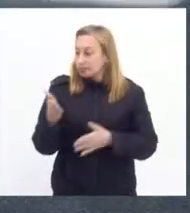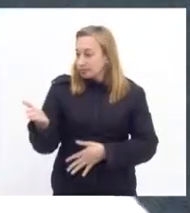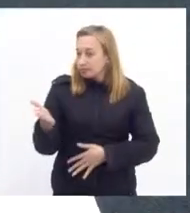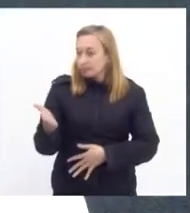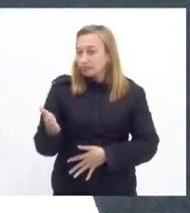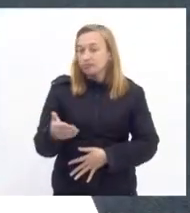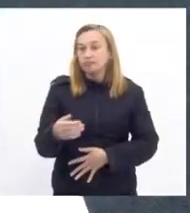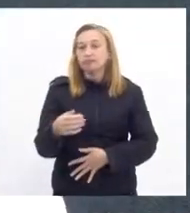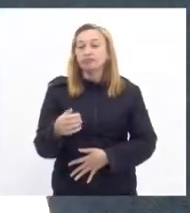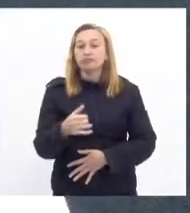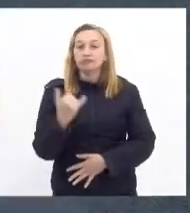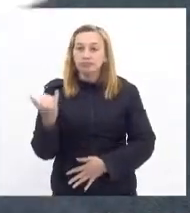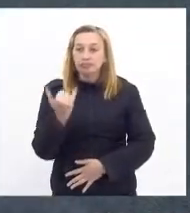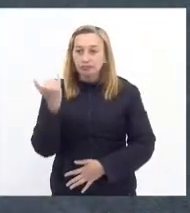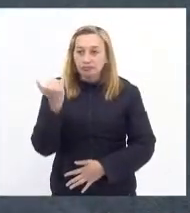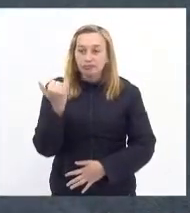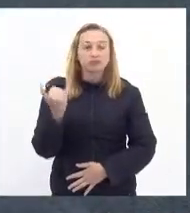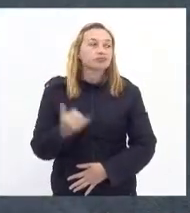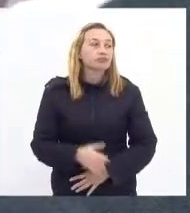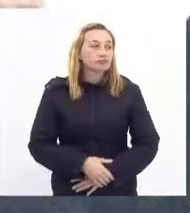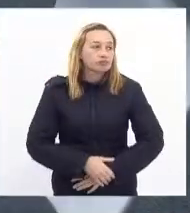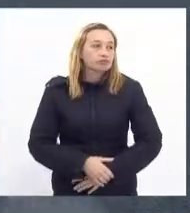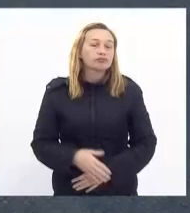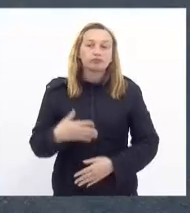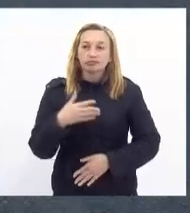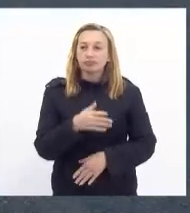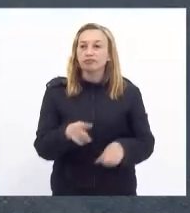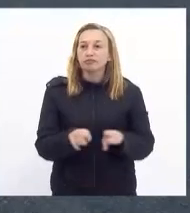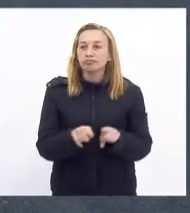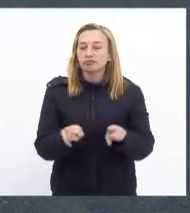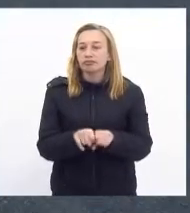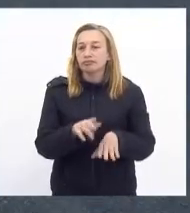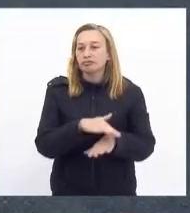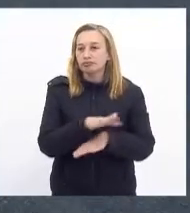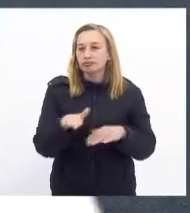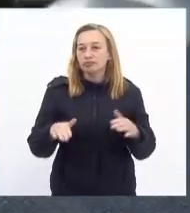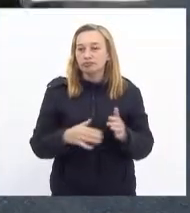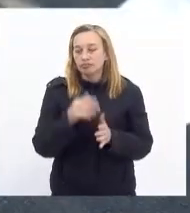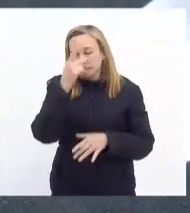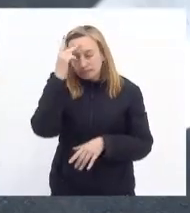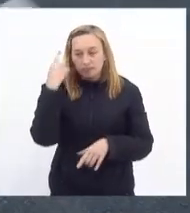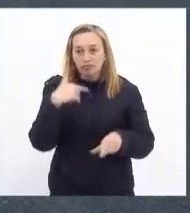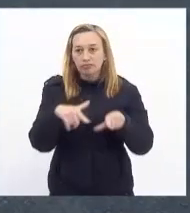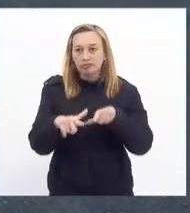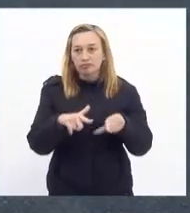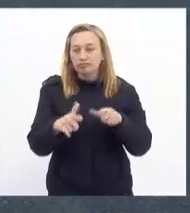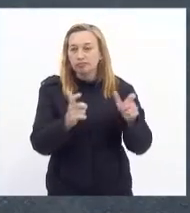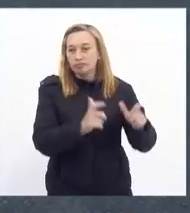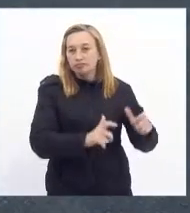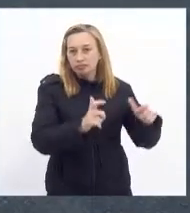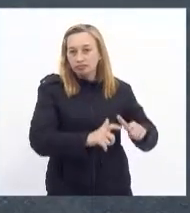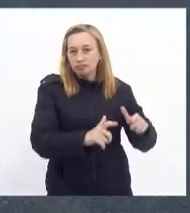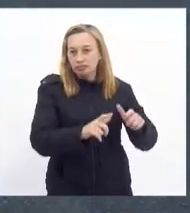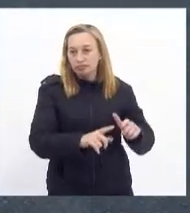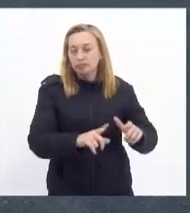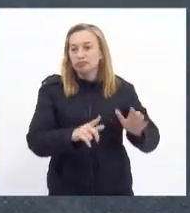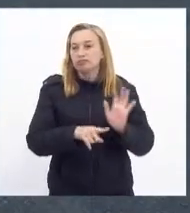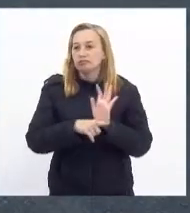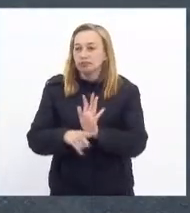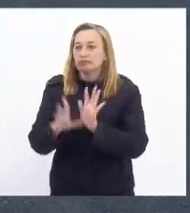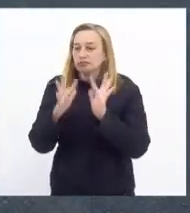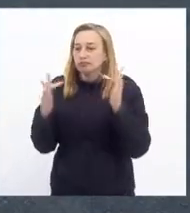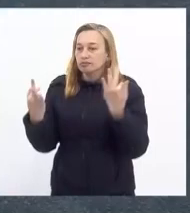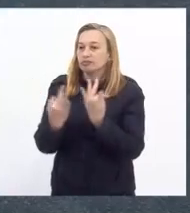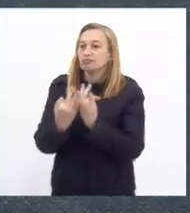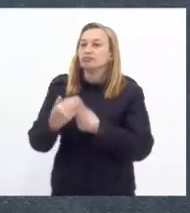abrangência tão grande, que, inclusive, alcança também os trabalhadores que estão ali batalhando para levar o sustento para a sua casa, o transporte